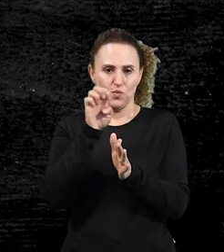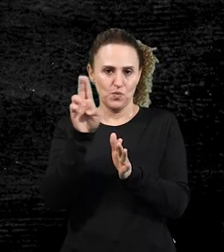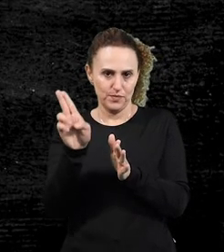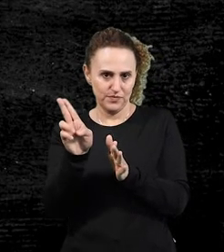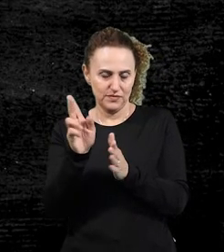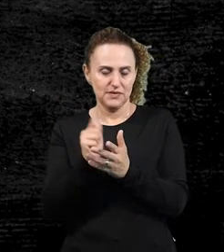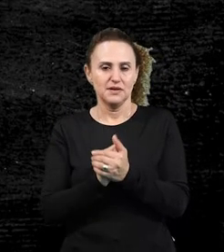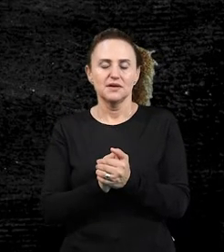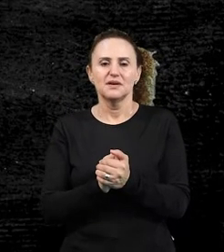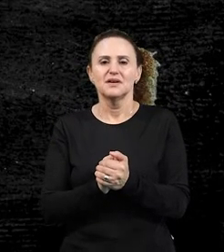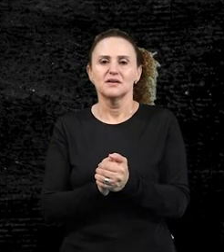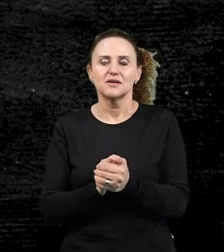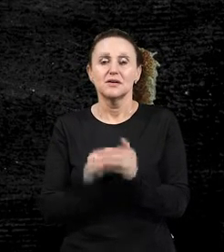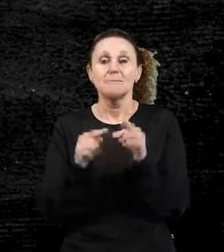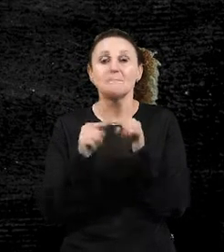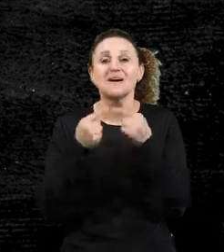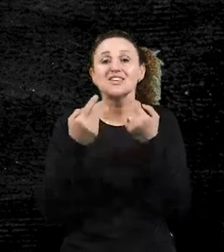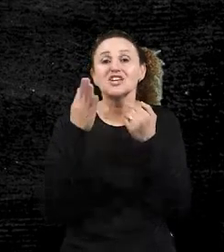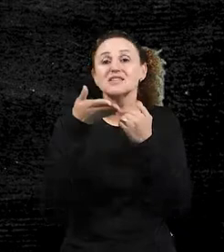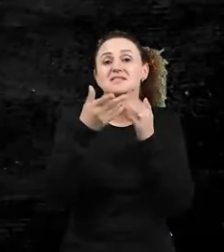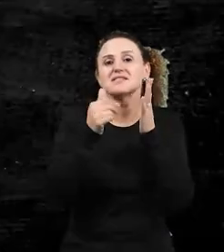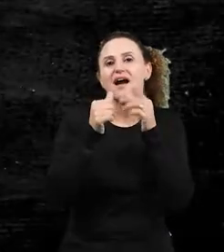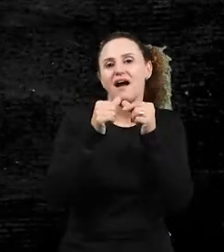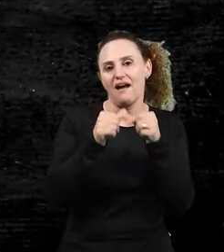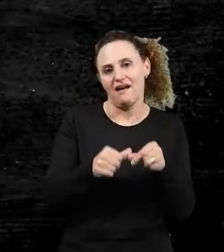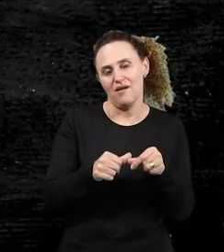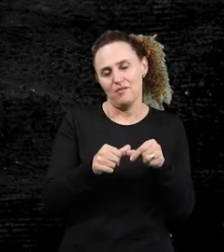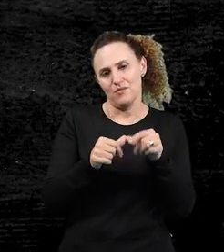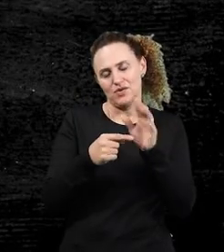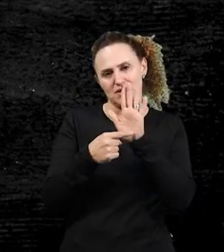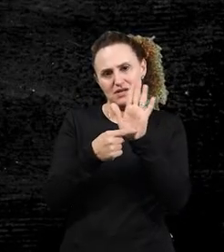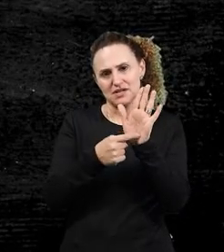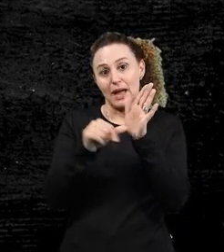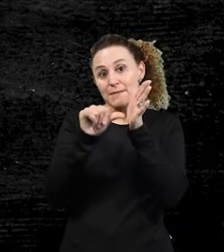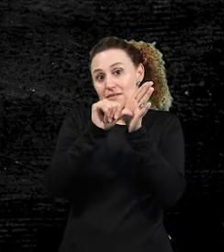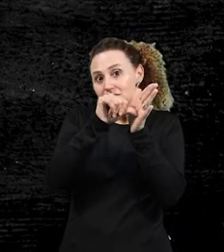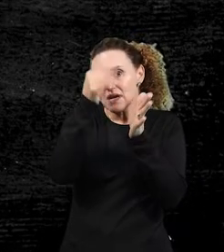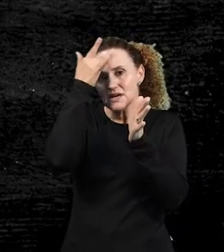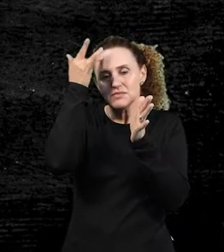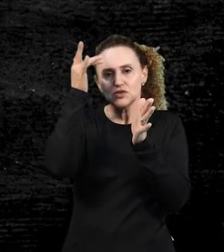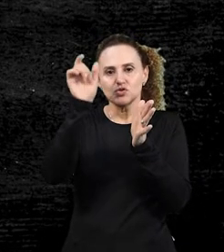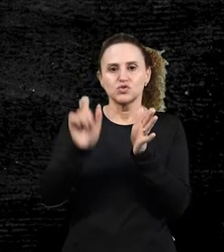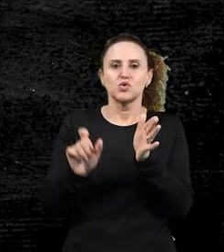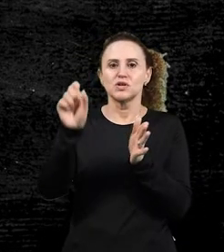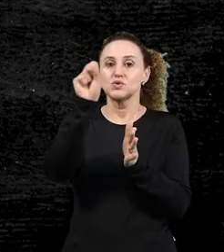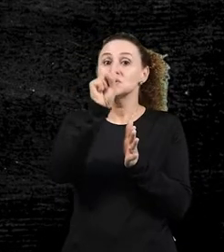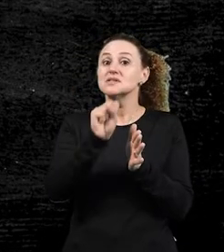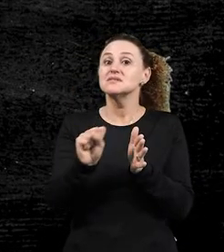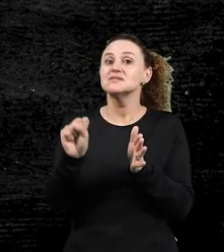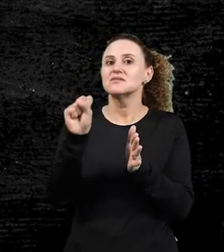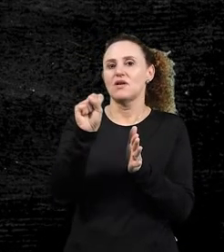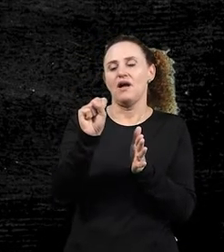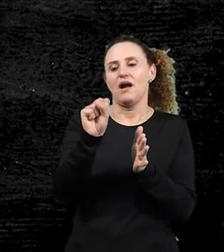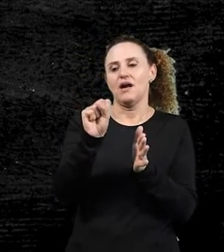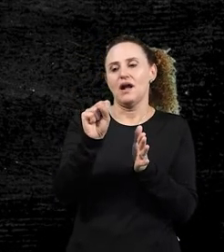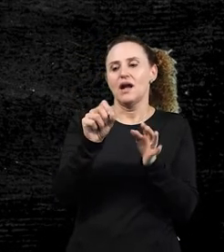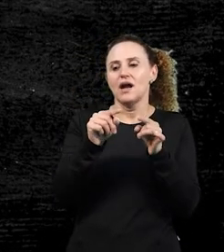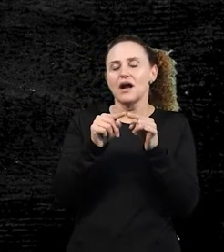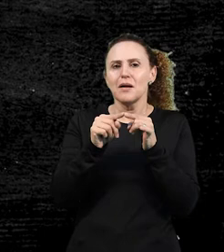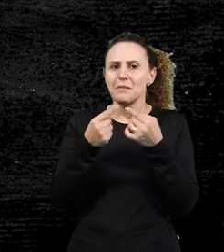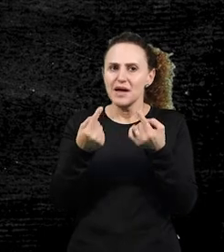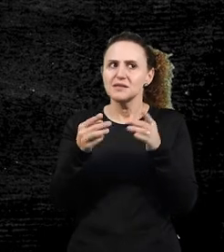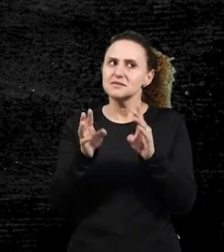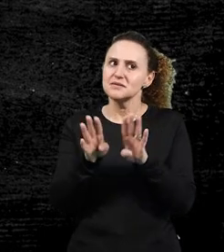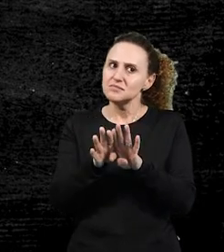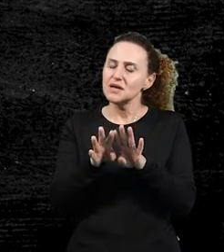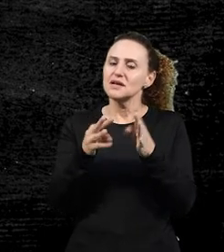mostrando que é a primeira pessoa do singular. só que isso também vai acontecer olha aqui na